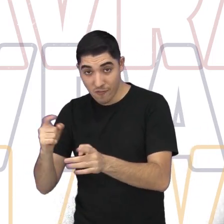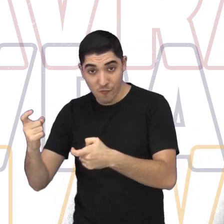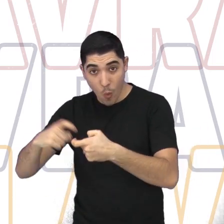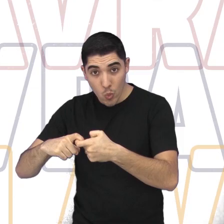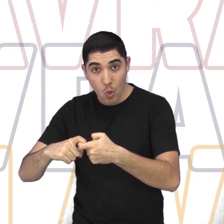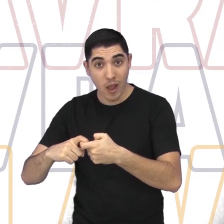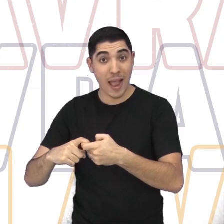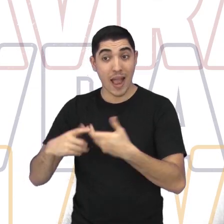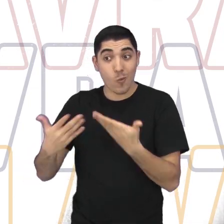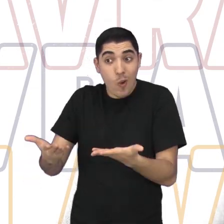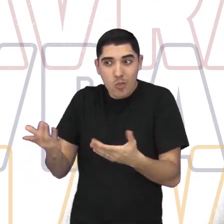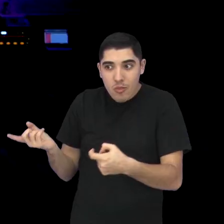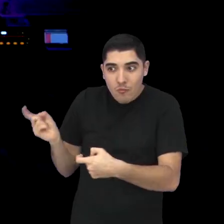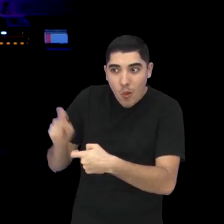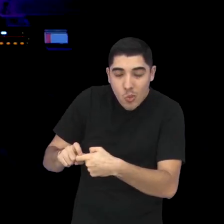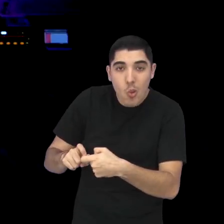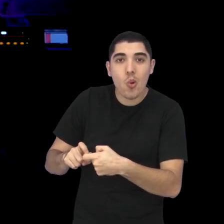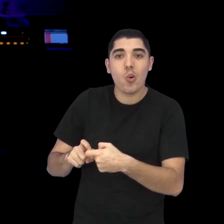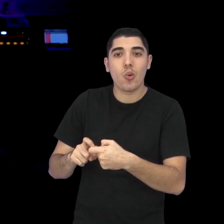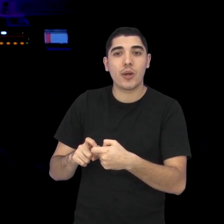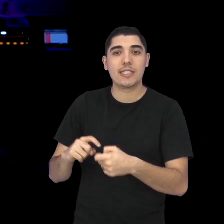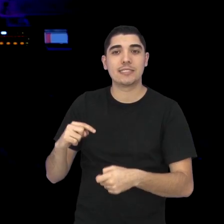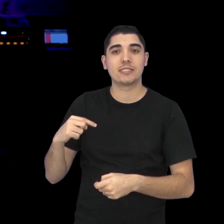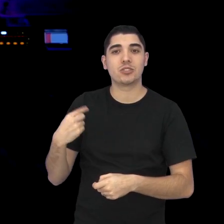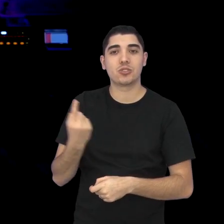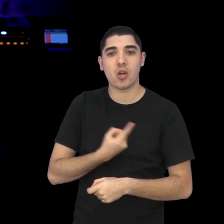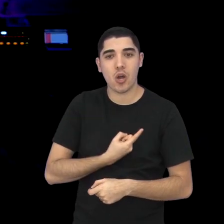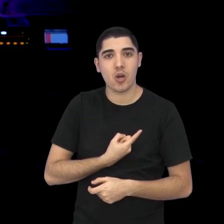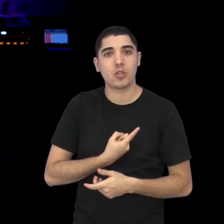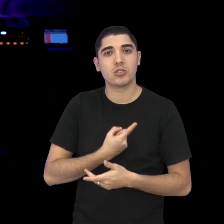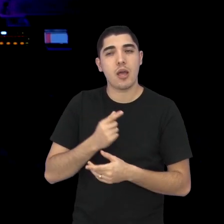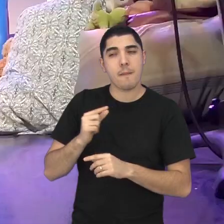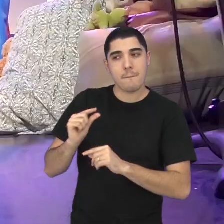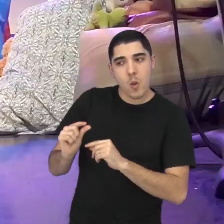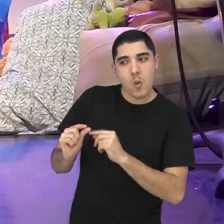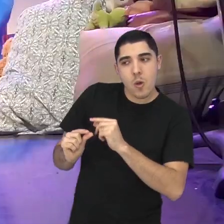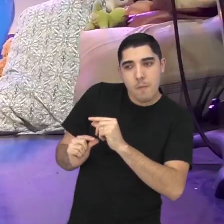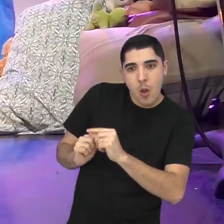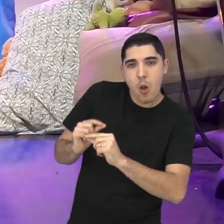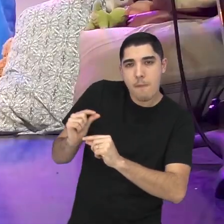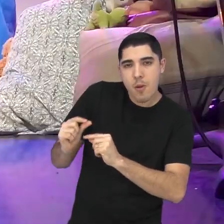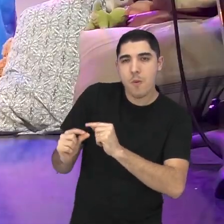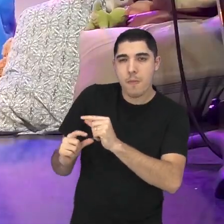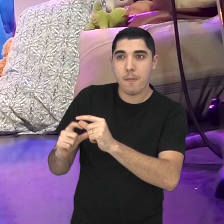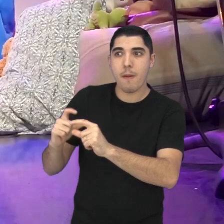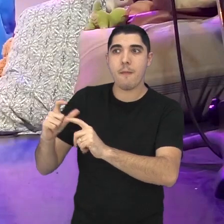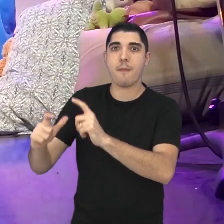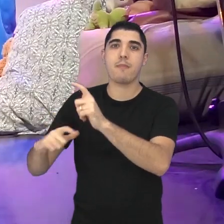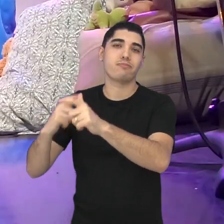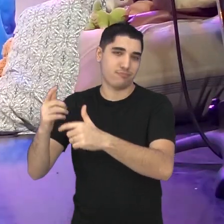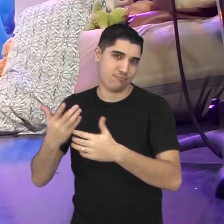nosso retorno, sabe? A gente retornou, assim, aos poucos, né? Óbvio.